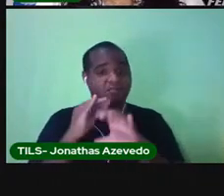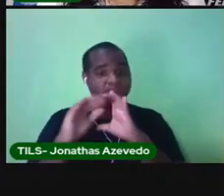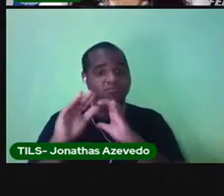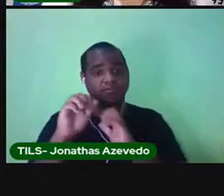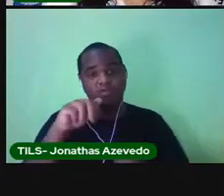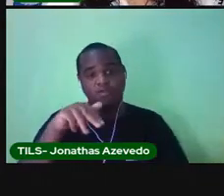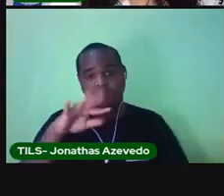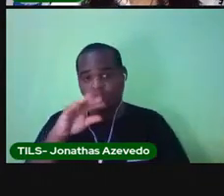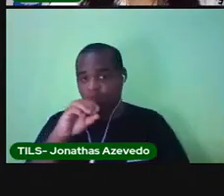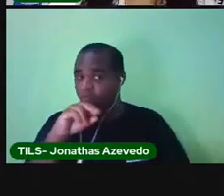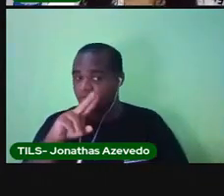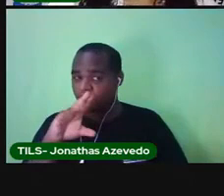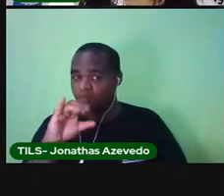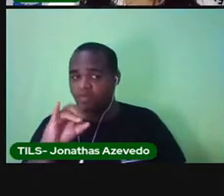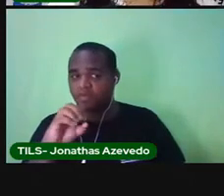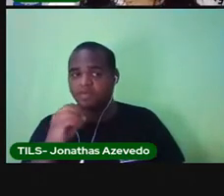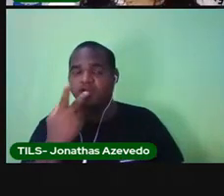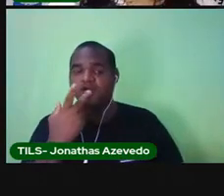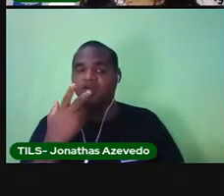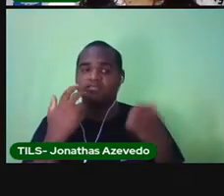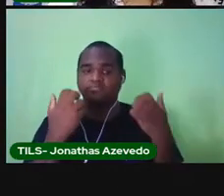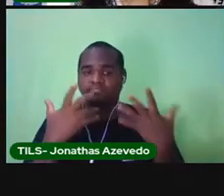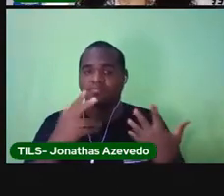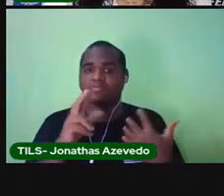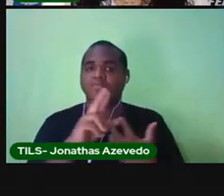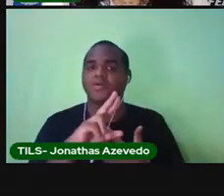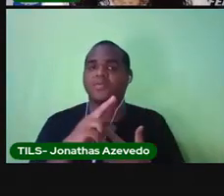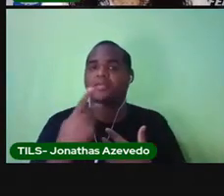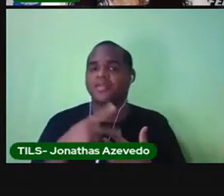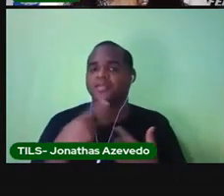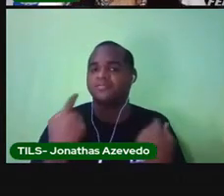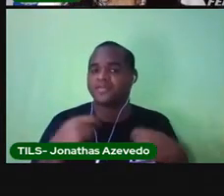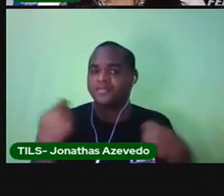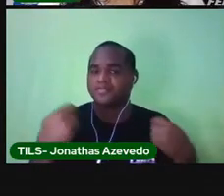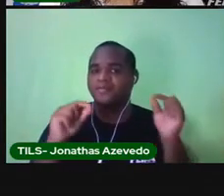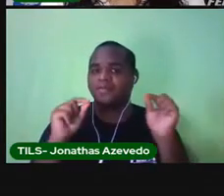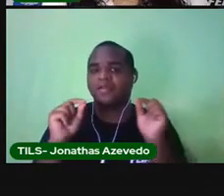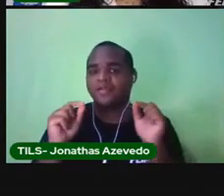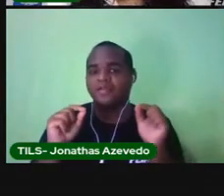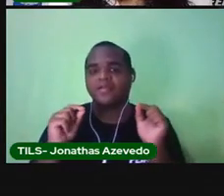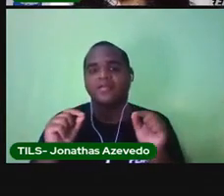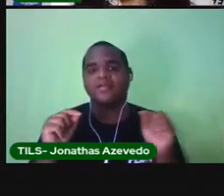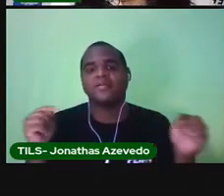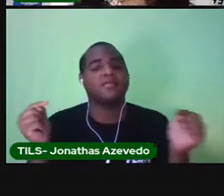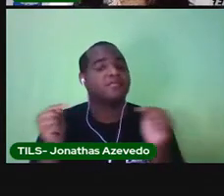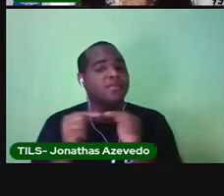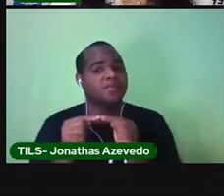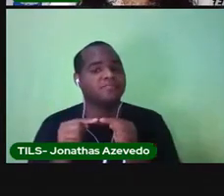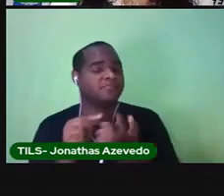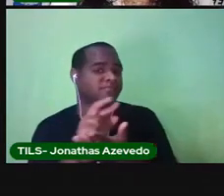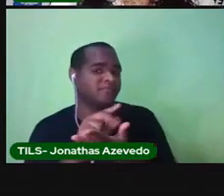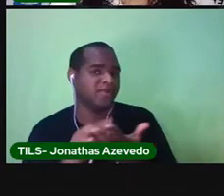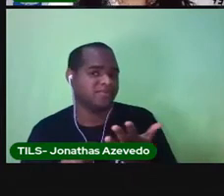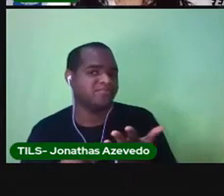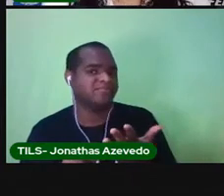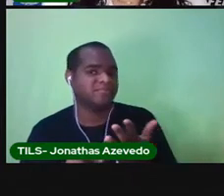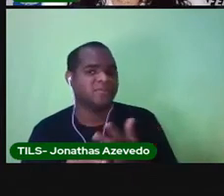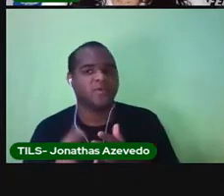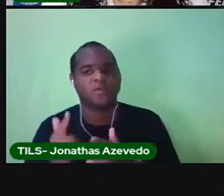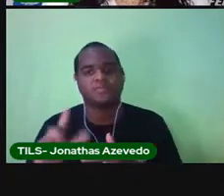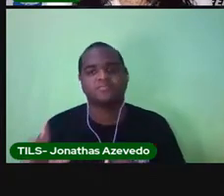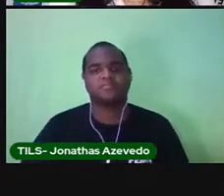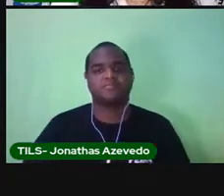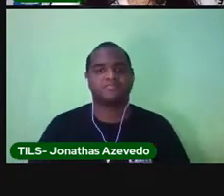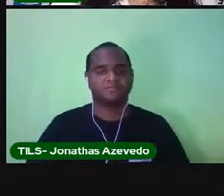Antônio. Ele disse o assunto do que se tratava. Entendeu? Isso foi um bilhete. Vamos ver outro bilhete.